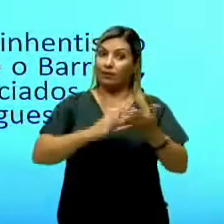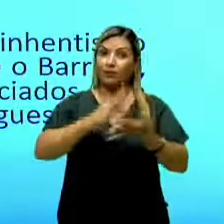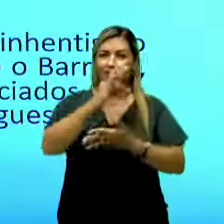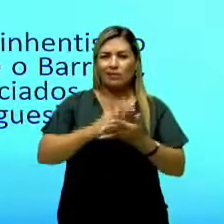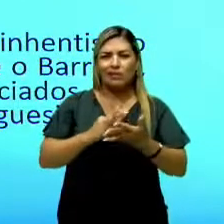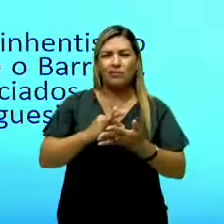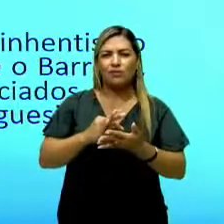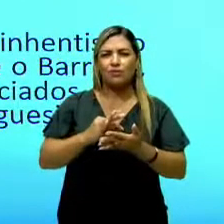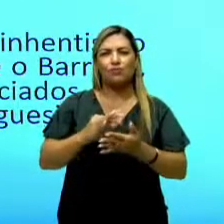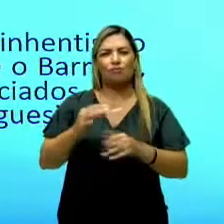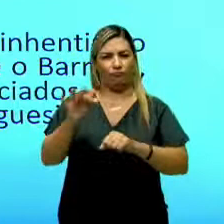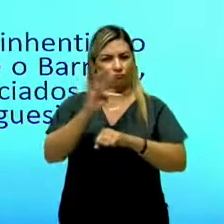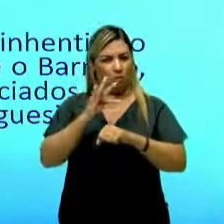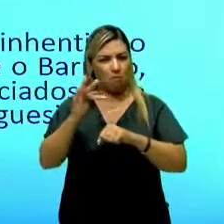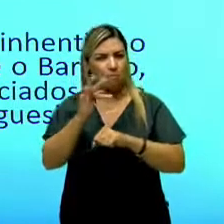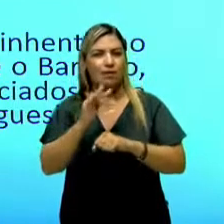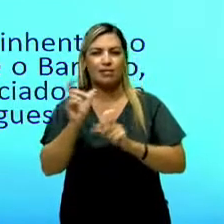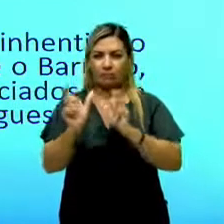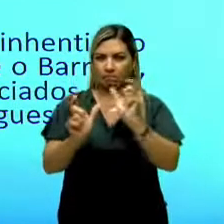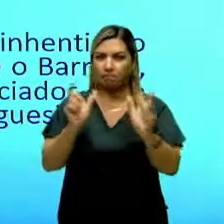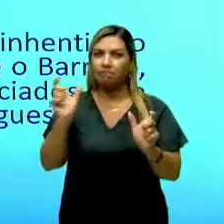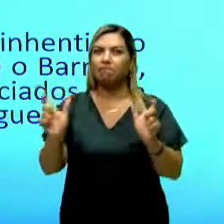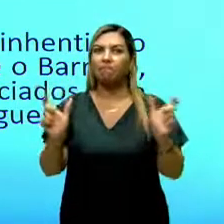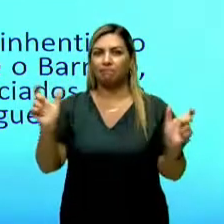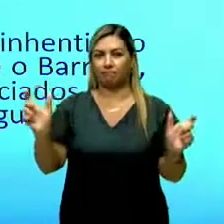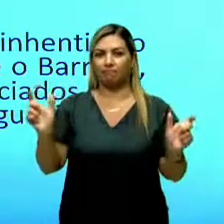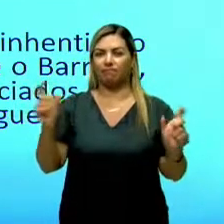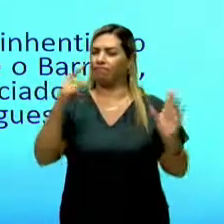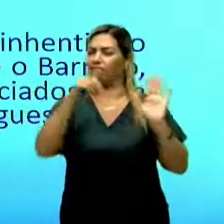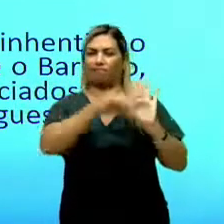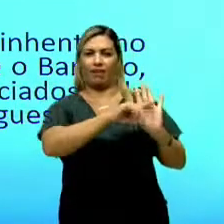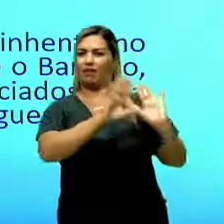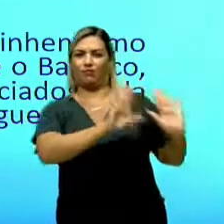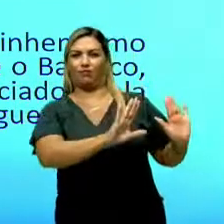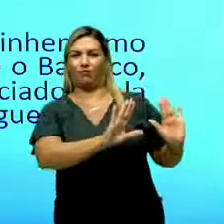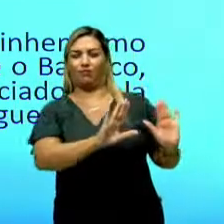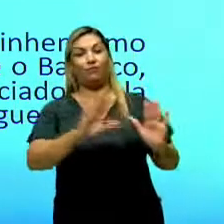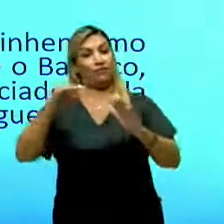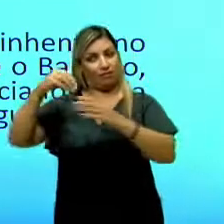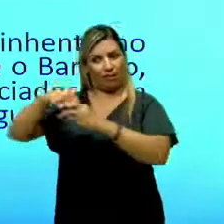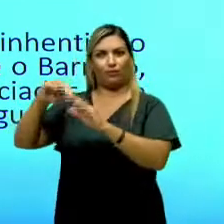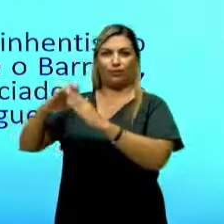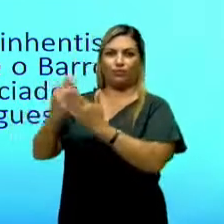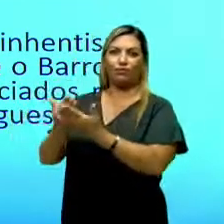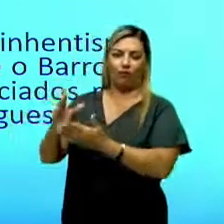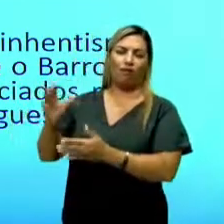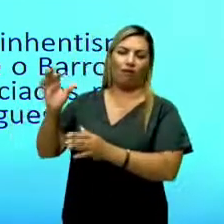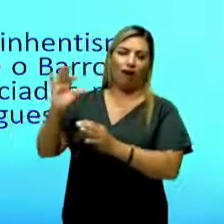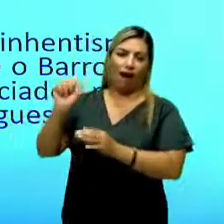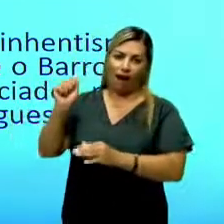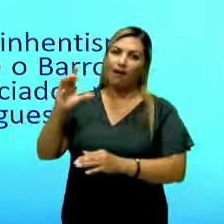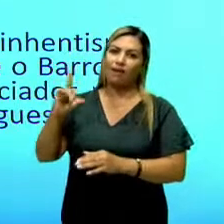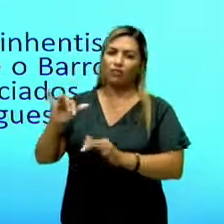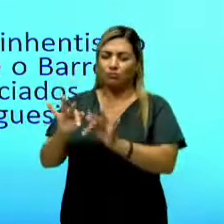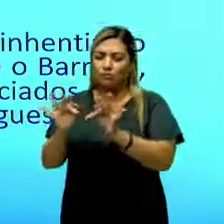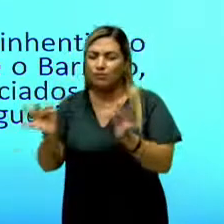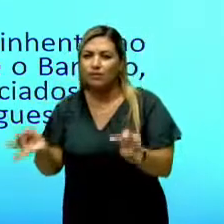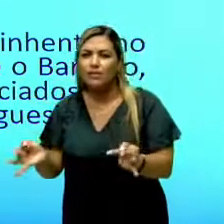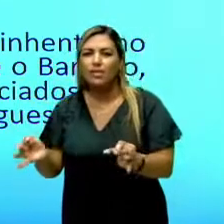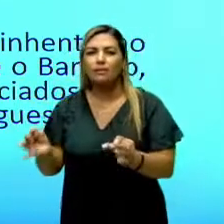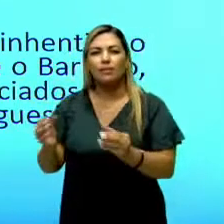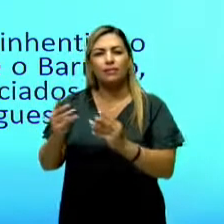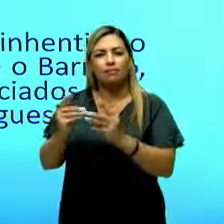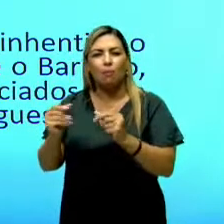rebuscados vão ser completamente negados nessa escola literária. Vai buscar uma simplicidade, uma